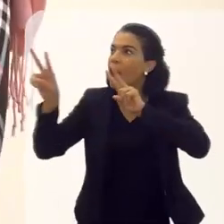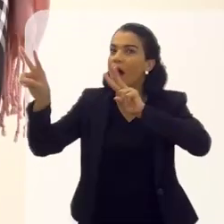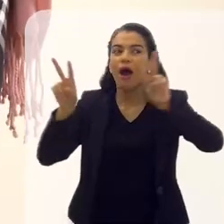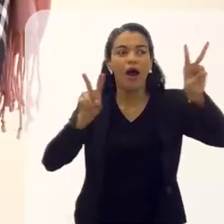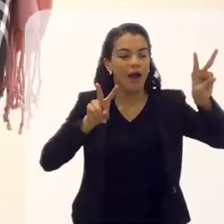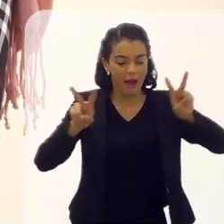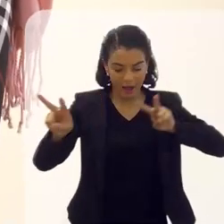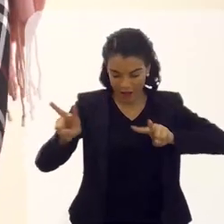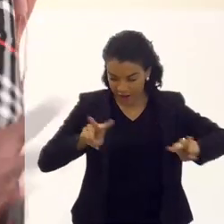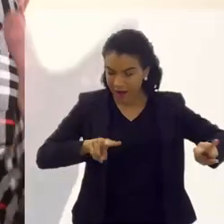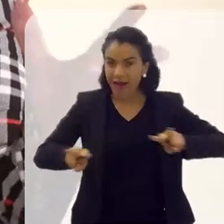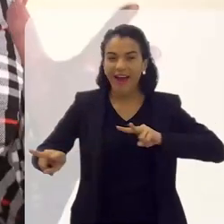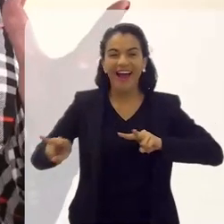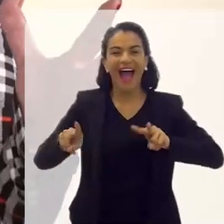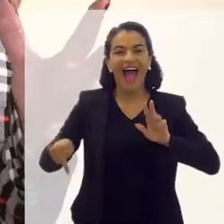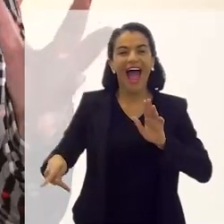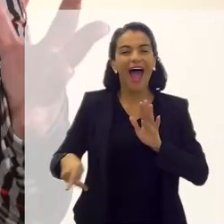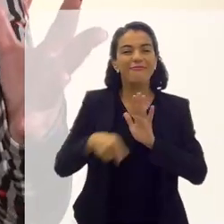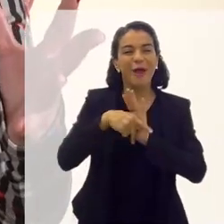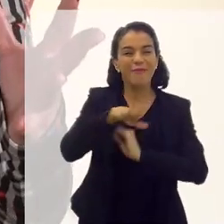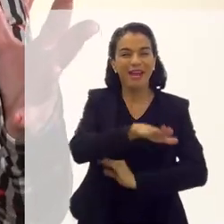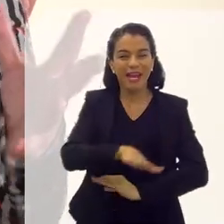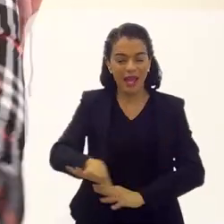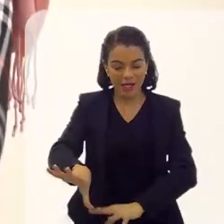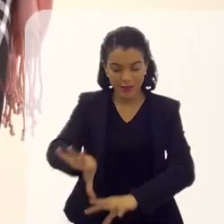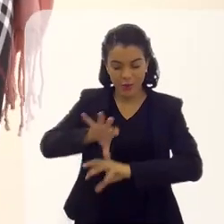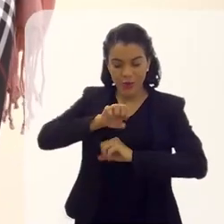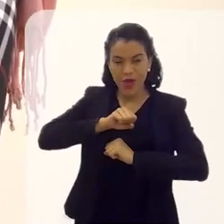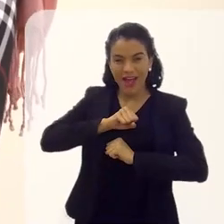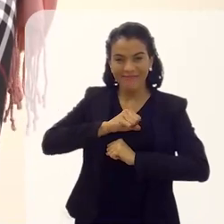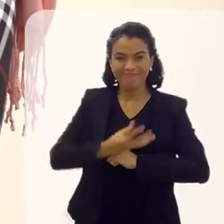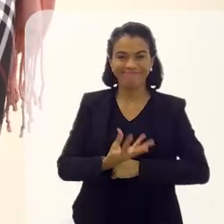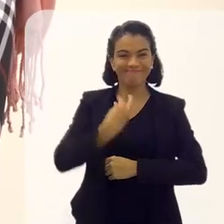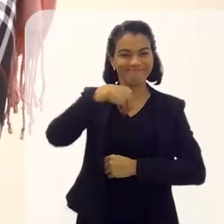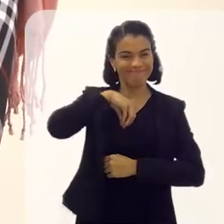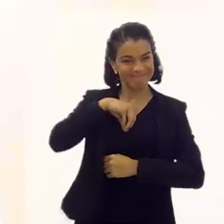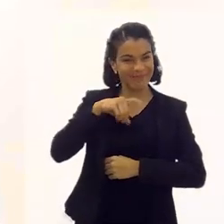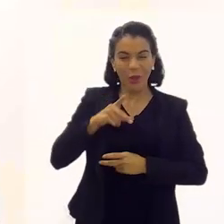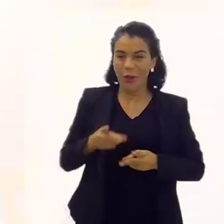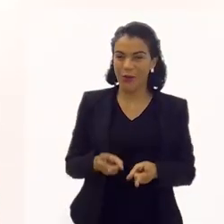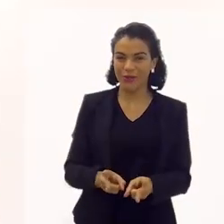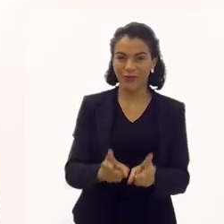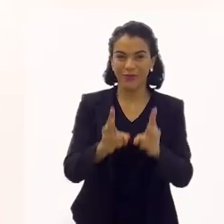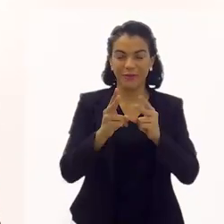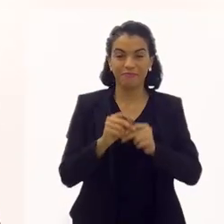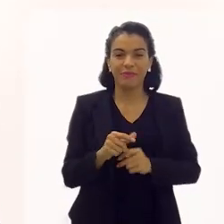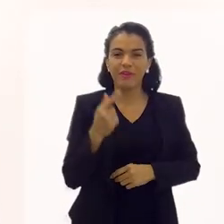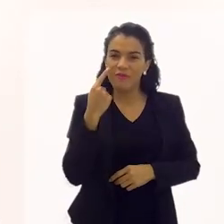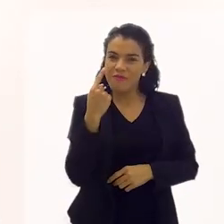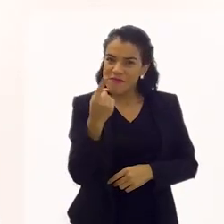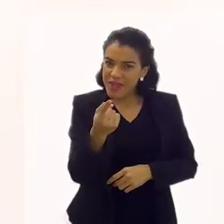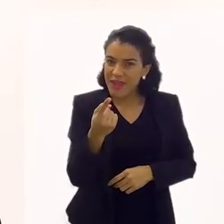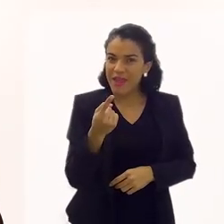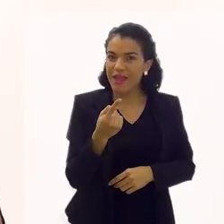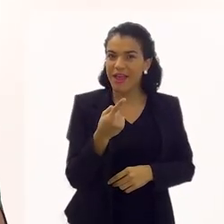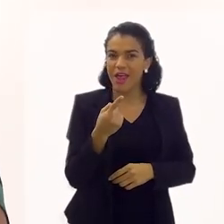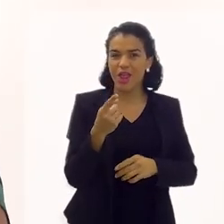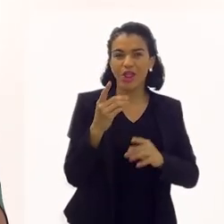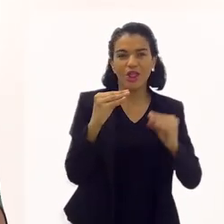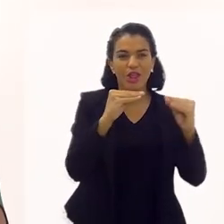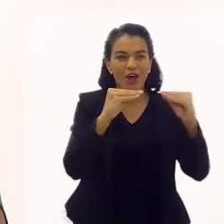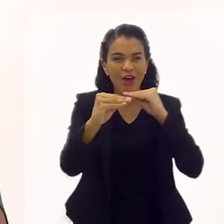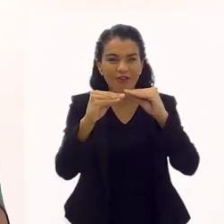vejo. Aquela criança interiorana, eu conservo ela. E hoje você vê o número de